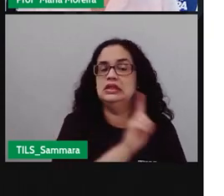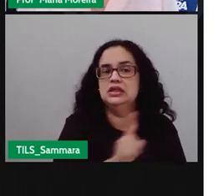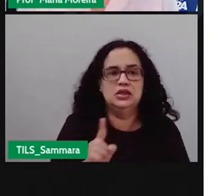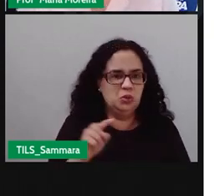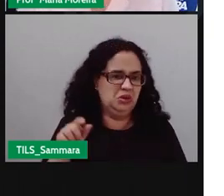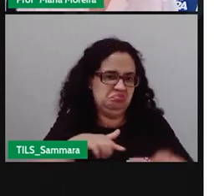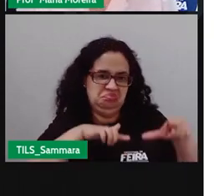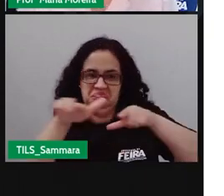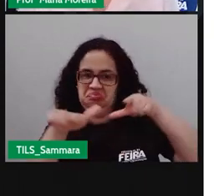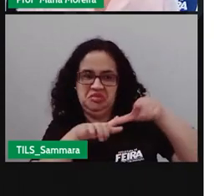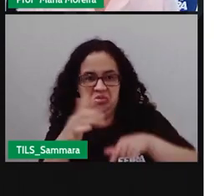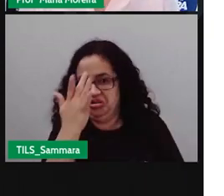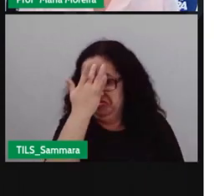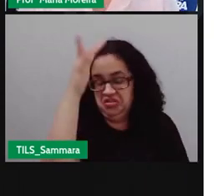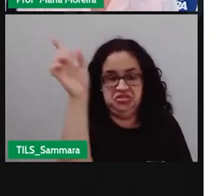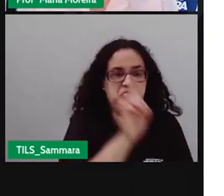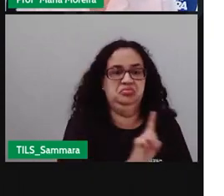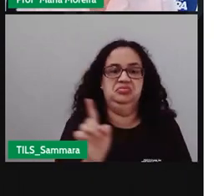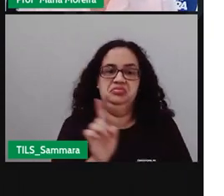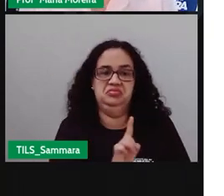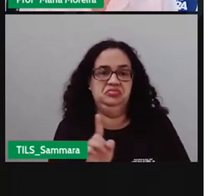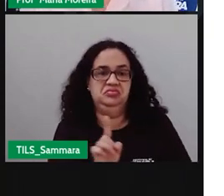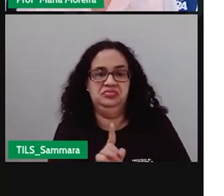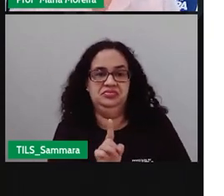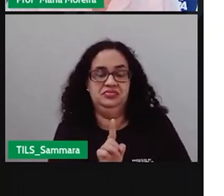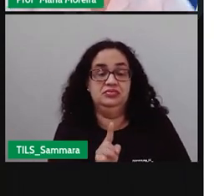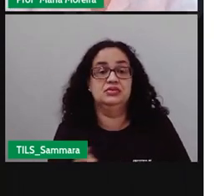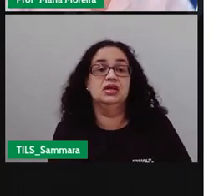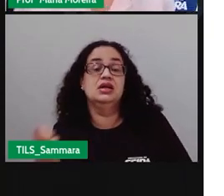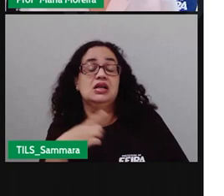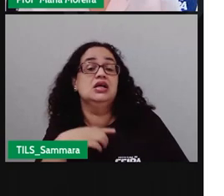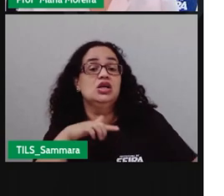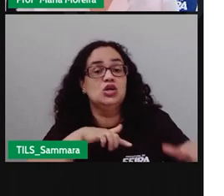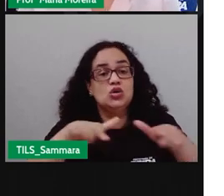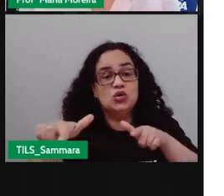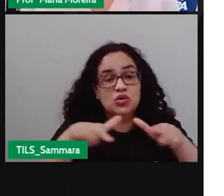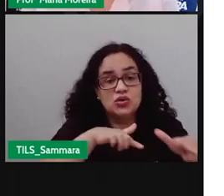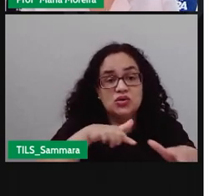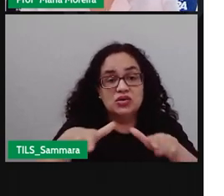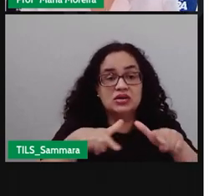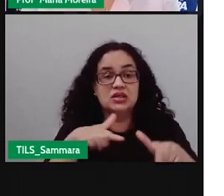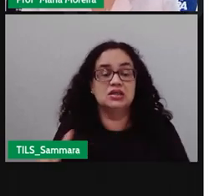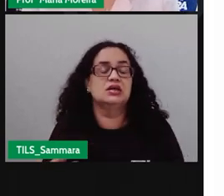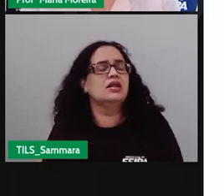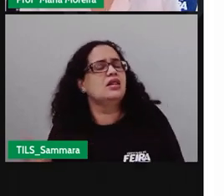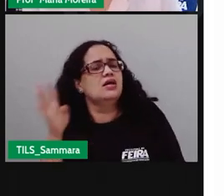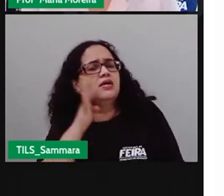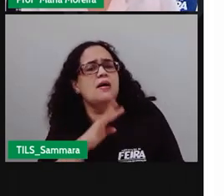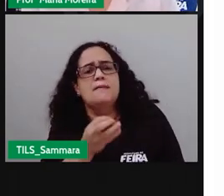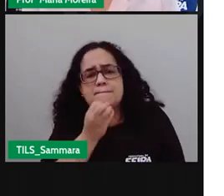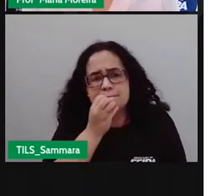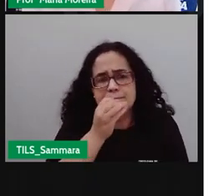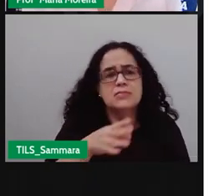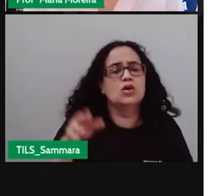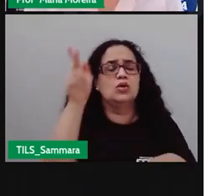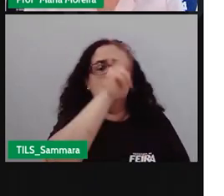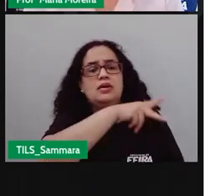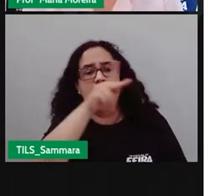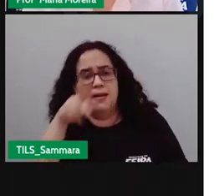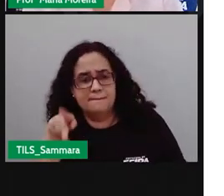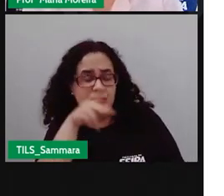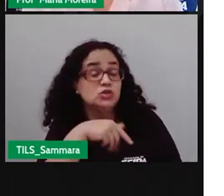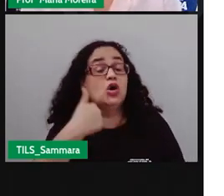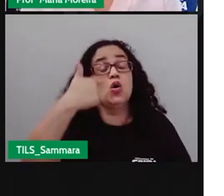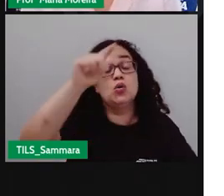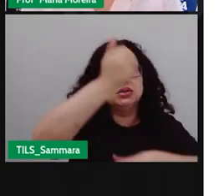trabalho fácil, tá, não é um trabalho fácil, é um trabalho certamente muito gratificante, assim como de professor, assim como outras